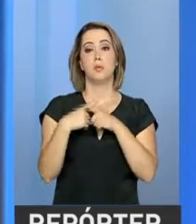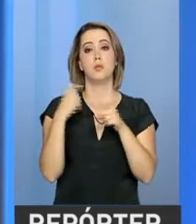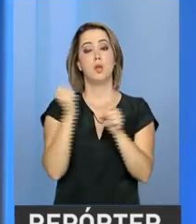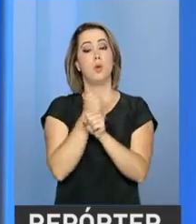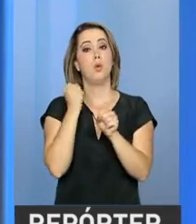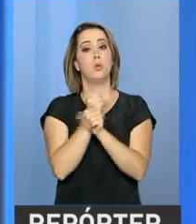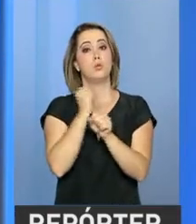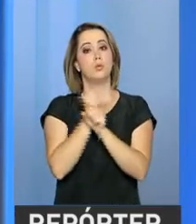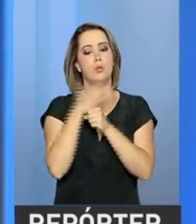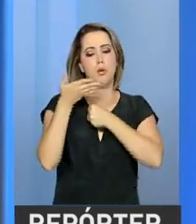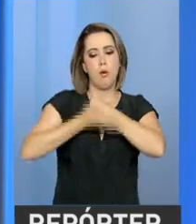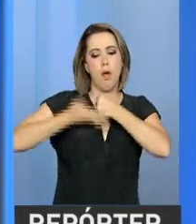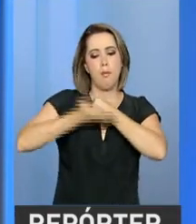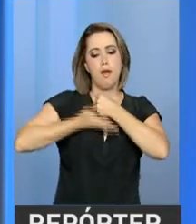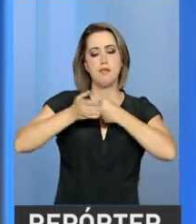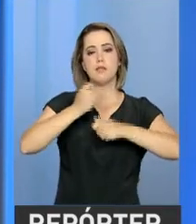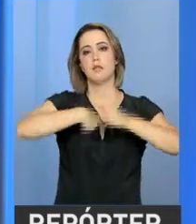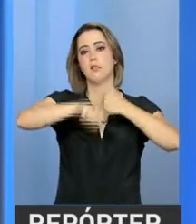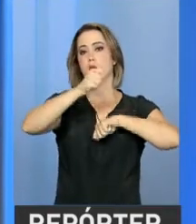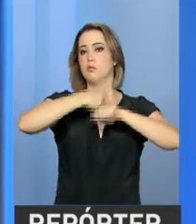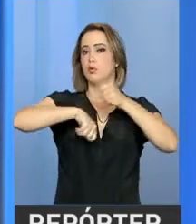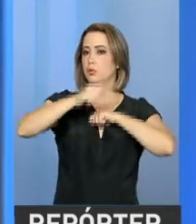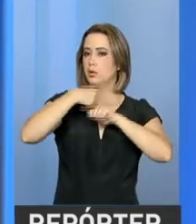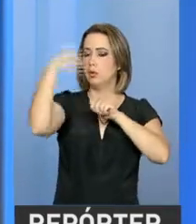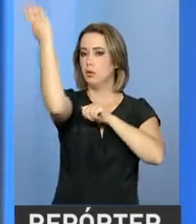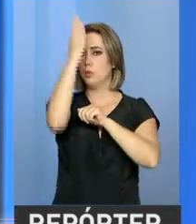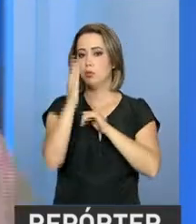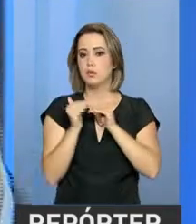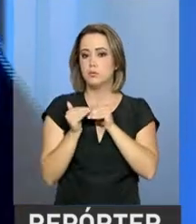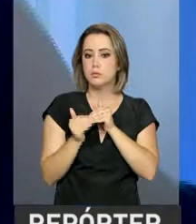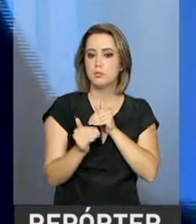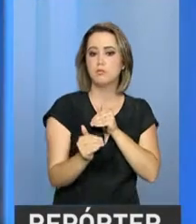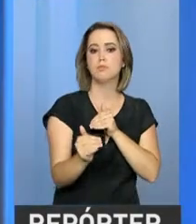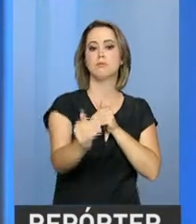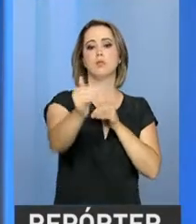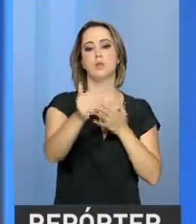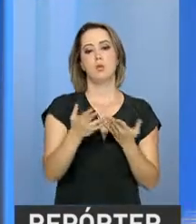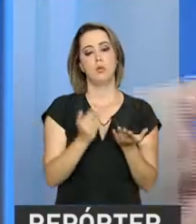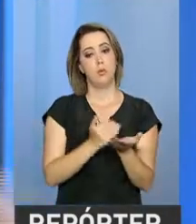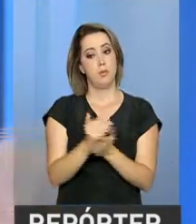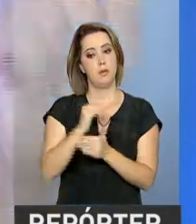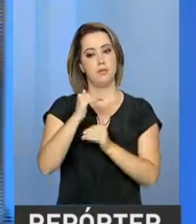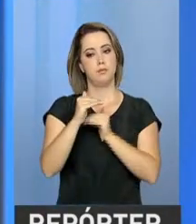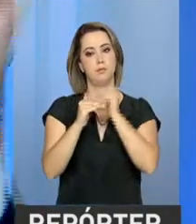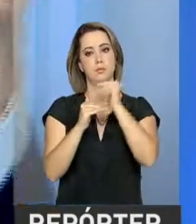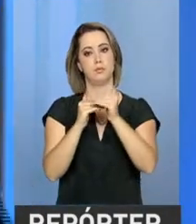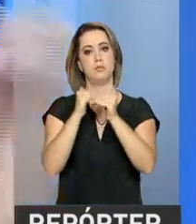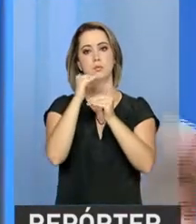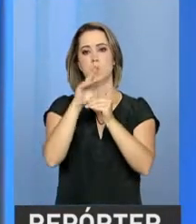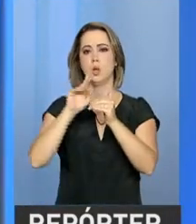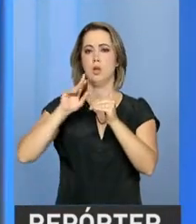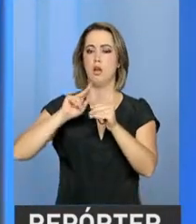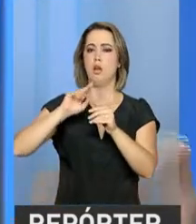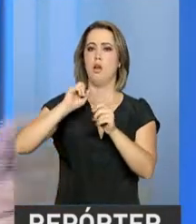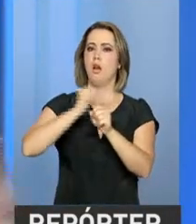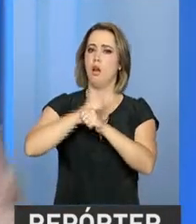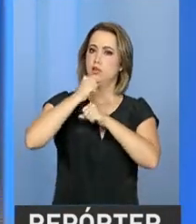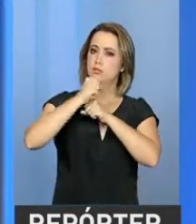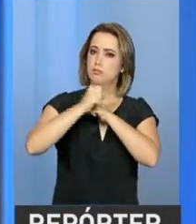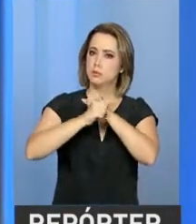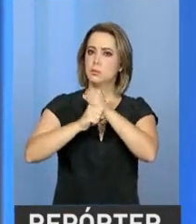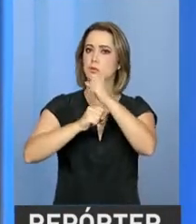os fundamentos para que a economia do Brasil entre numa trajetória de crescimento ano após ano, crescimento